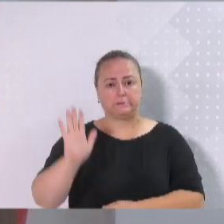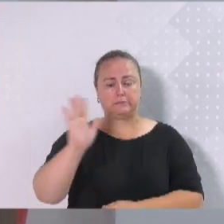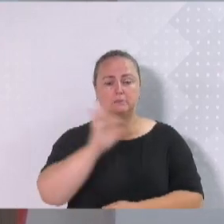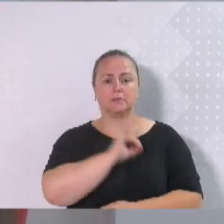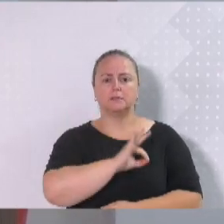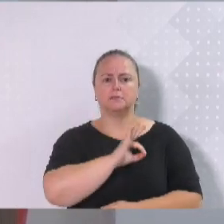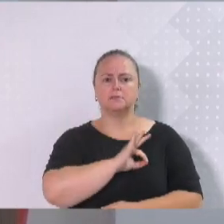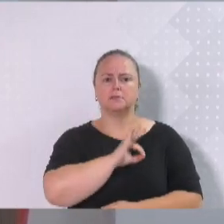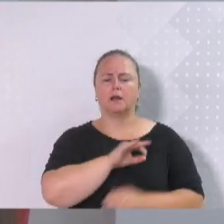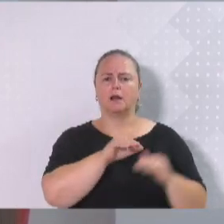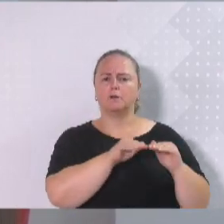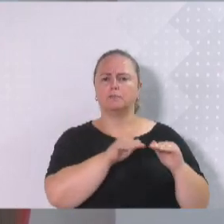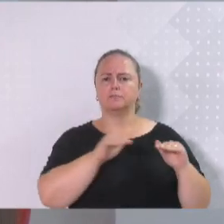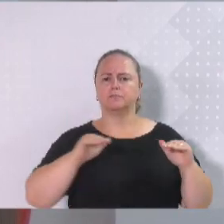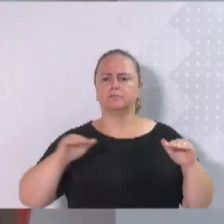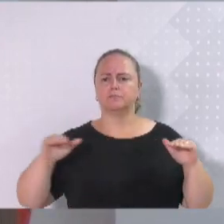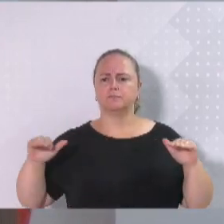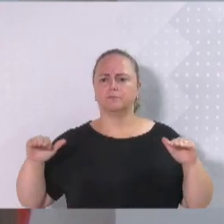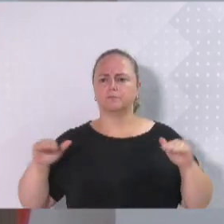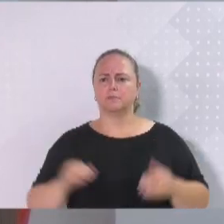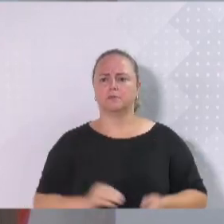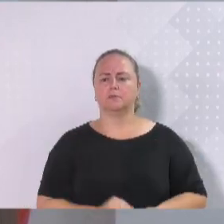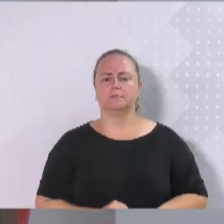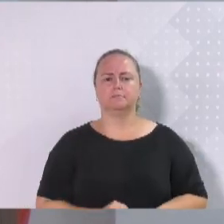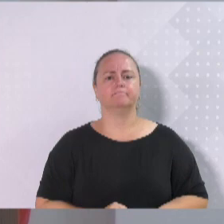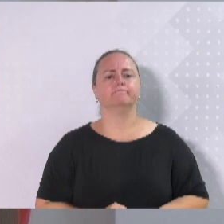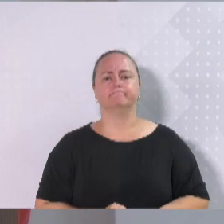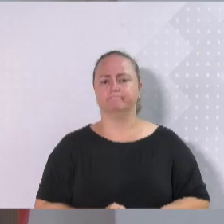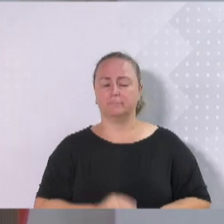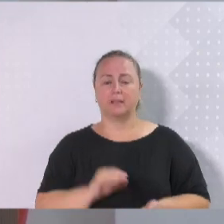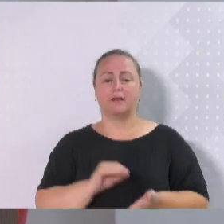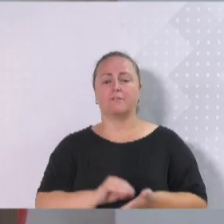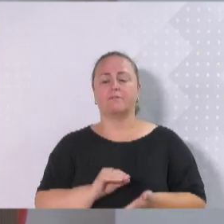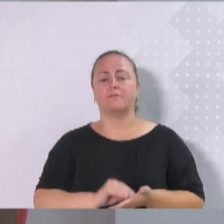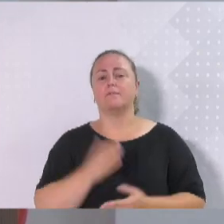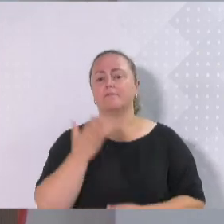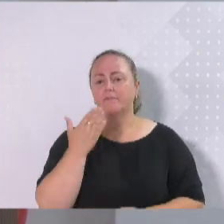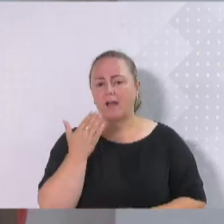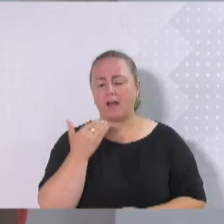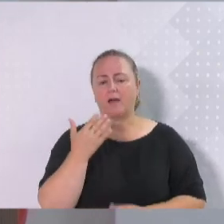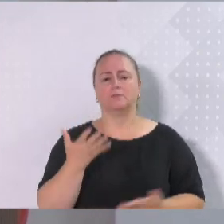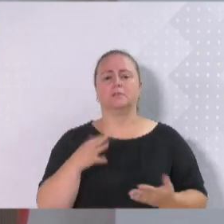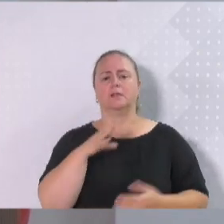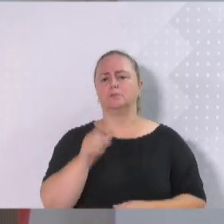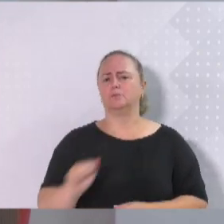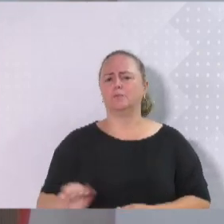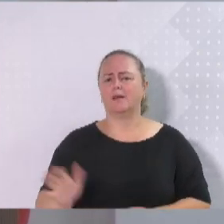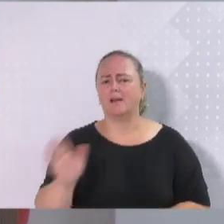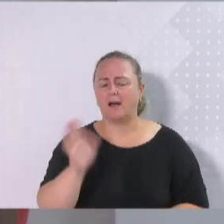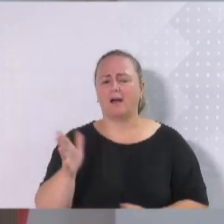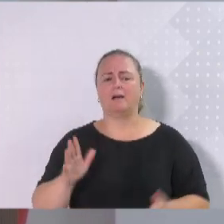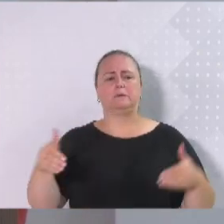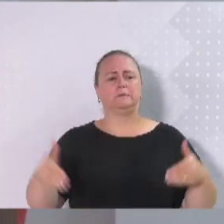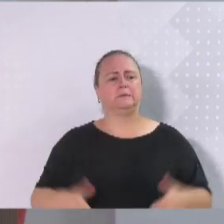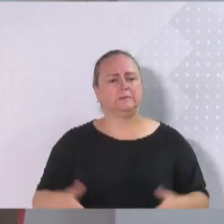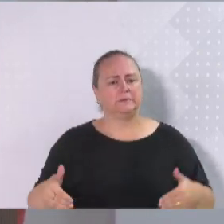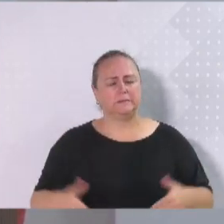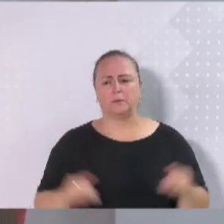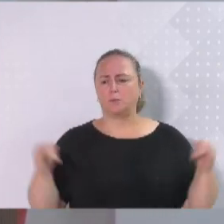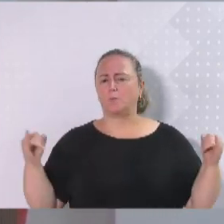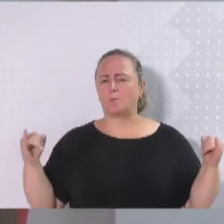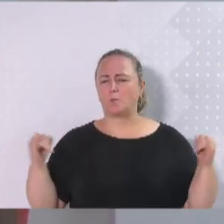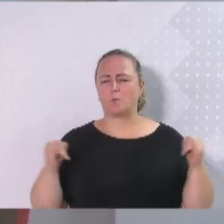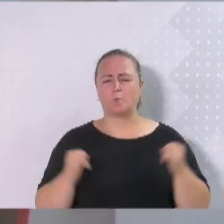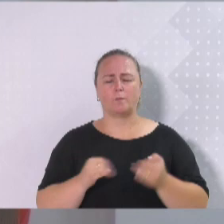ficou defasado. A insegurança alimentar, a carestia, a pobreza, a desnutrição, a falta de